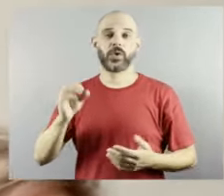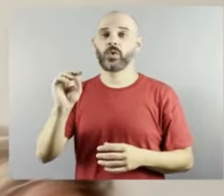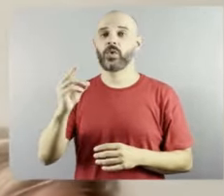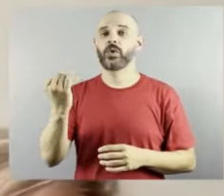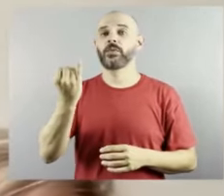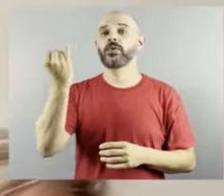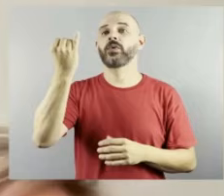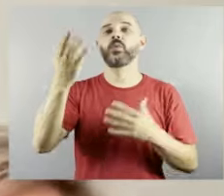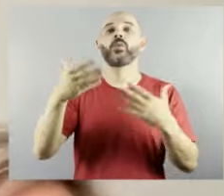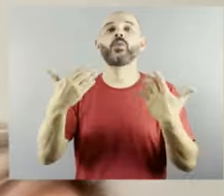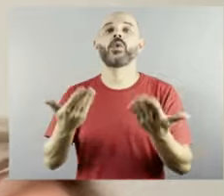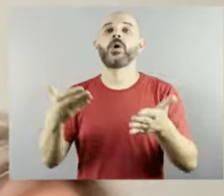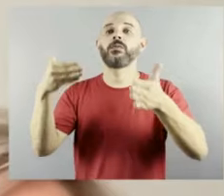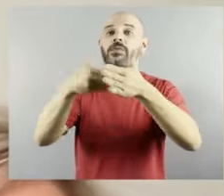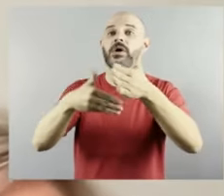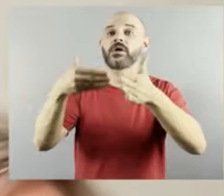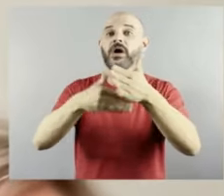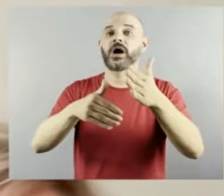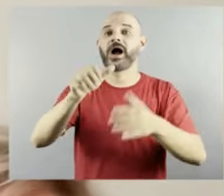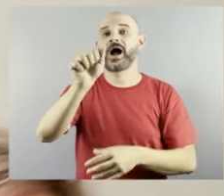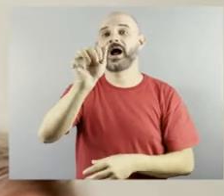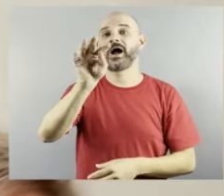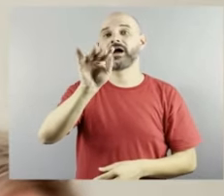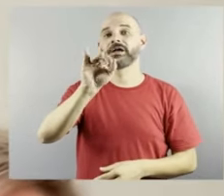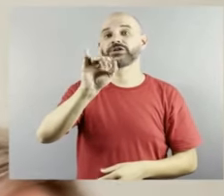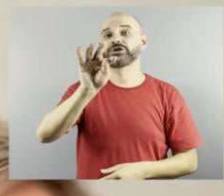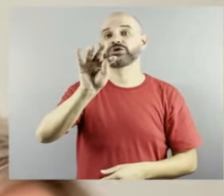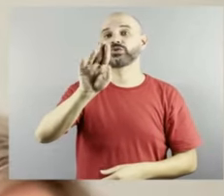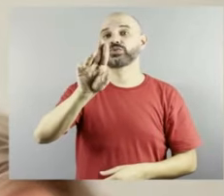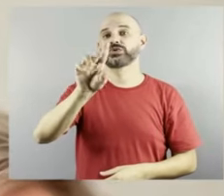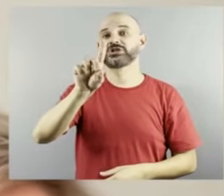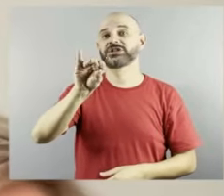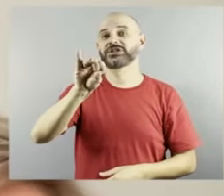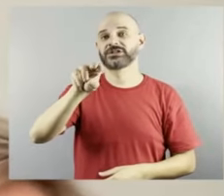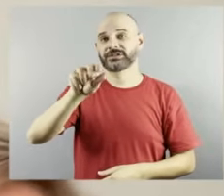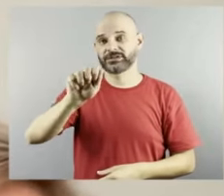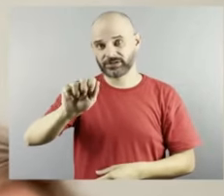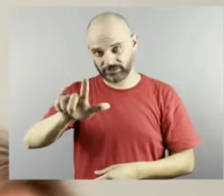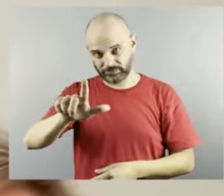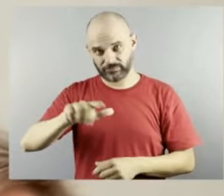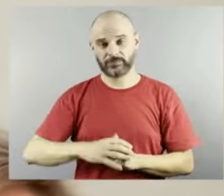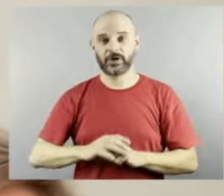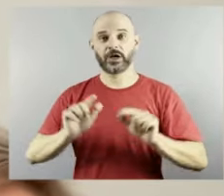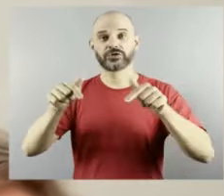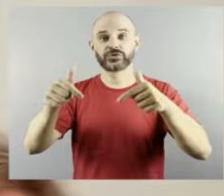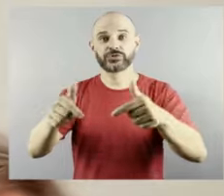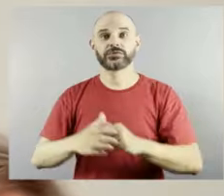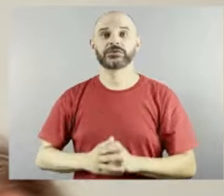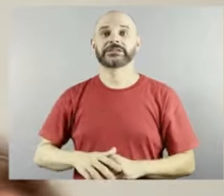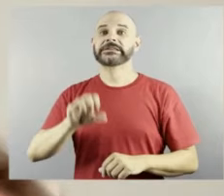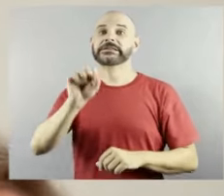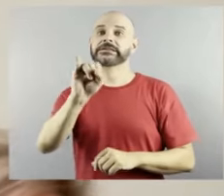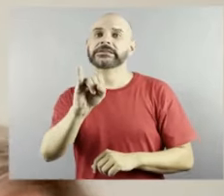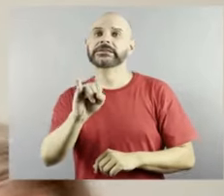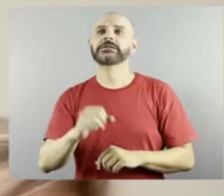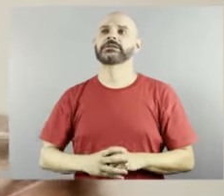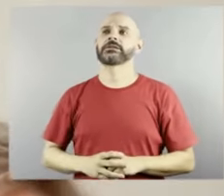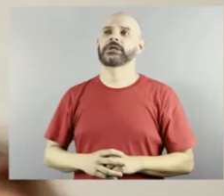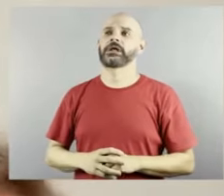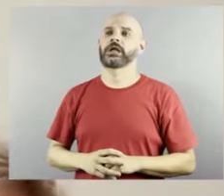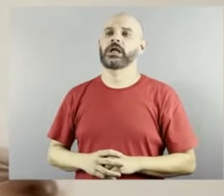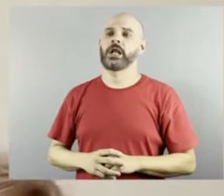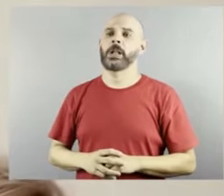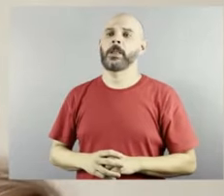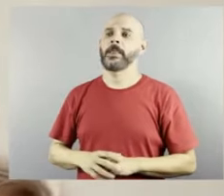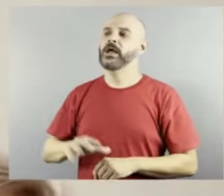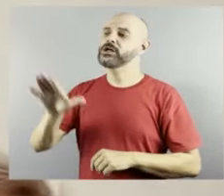se você não emprega uma pessoa com deficiência se você não tem no seu relacionamento uma pessoa com deficiência se você não convida uma pessoa